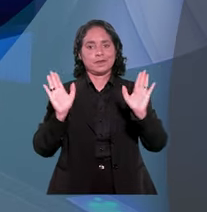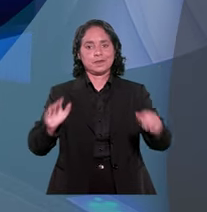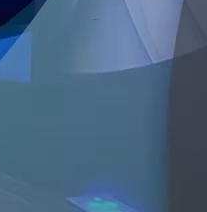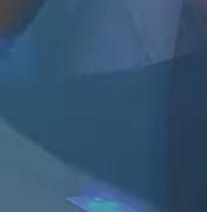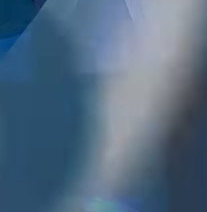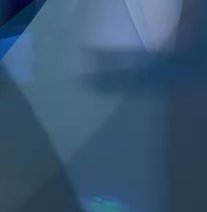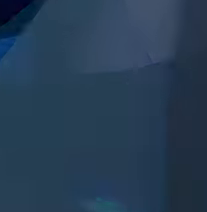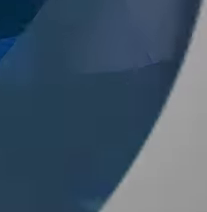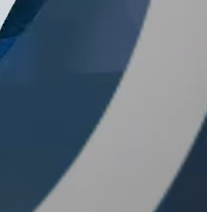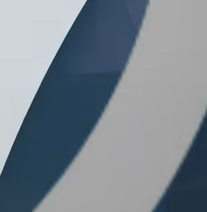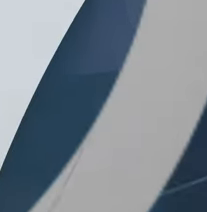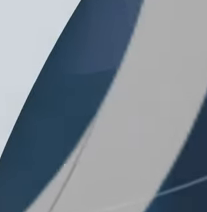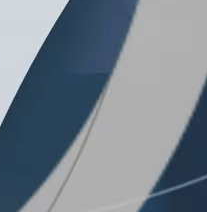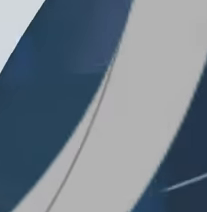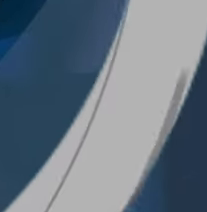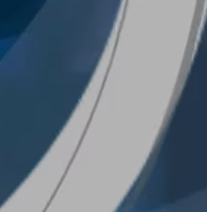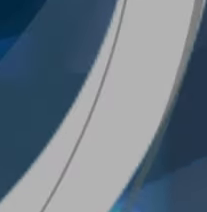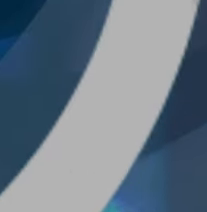próxima!